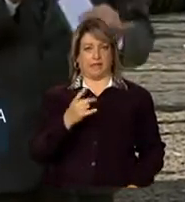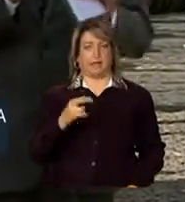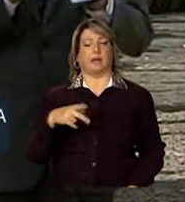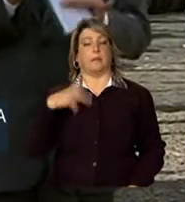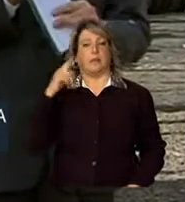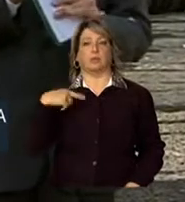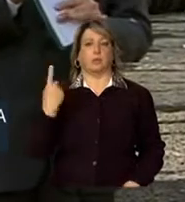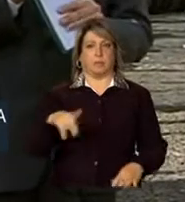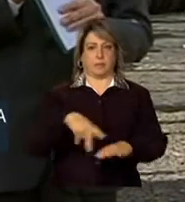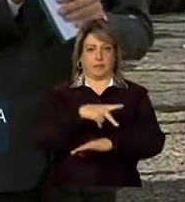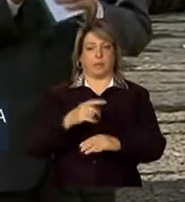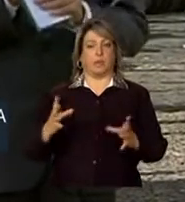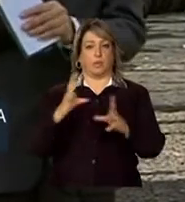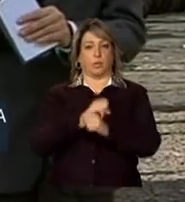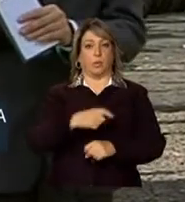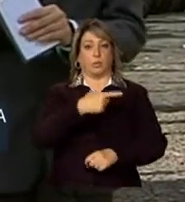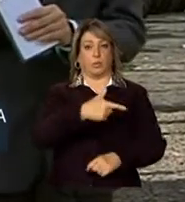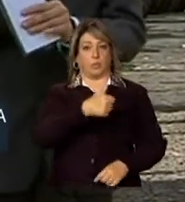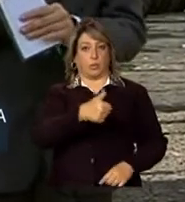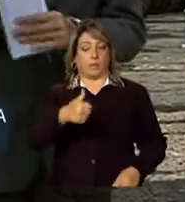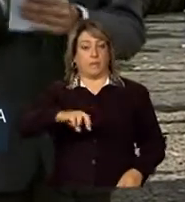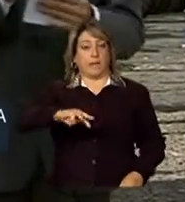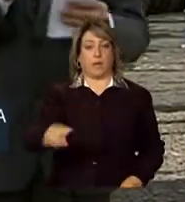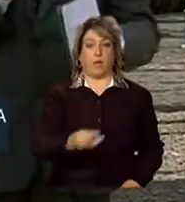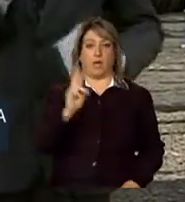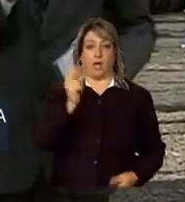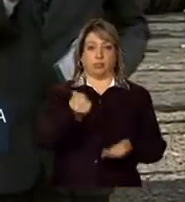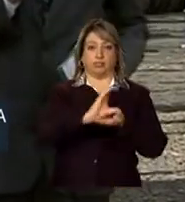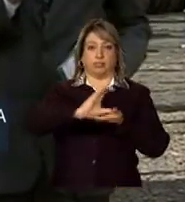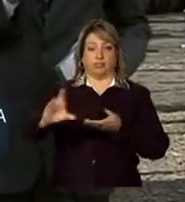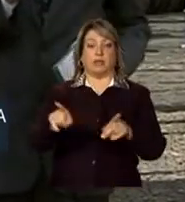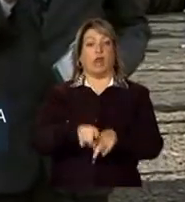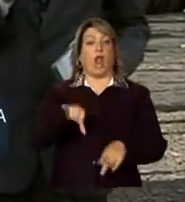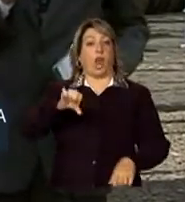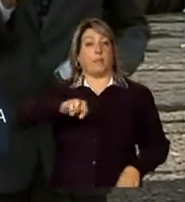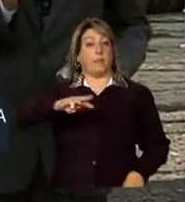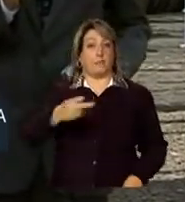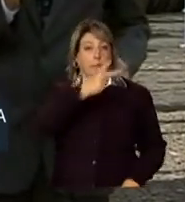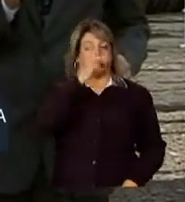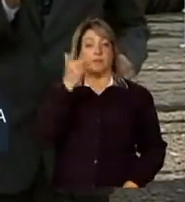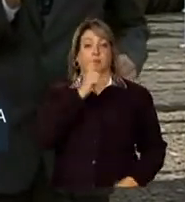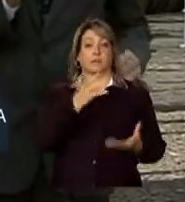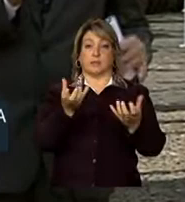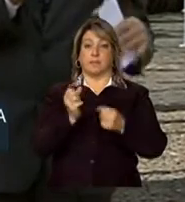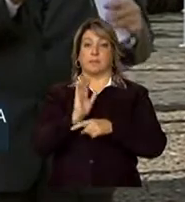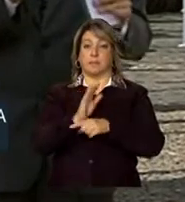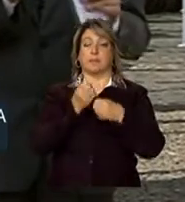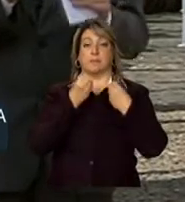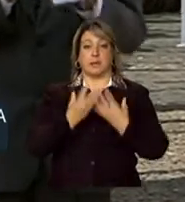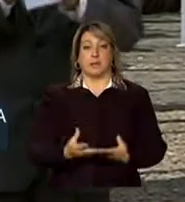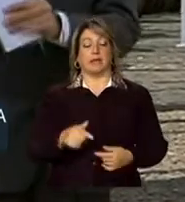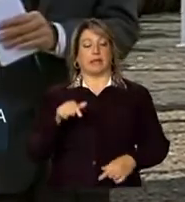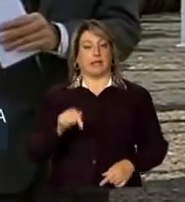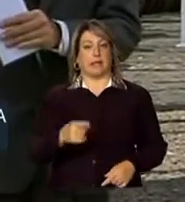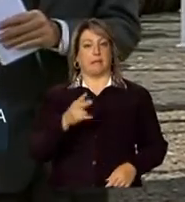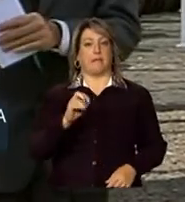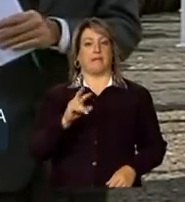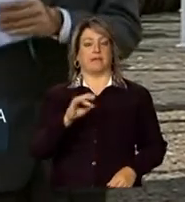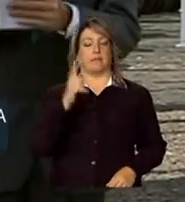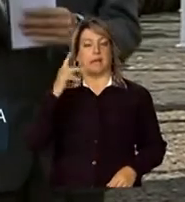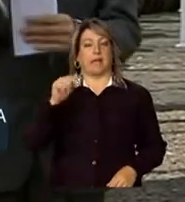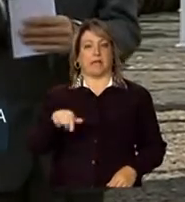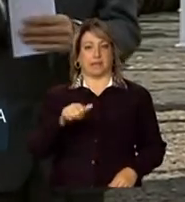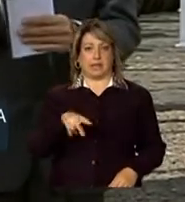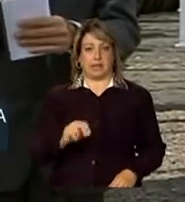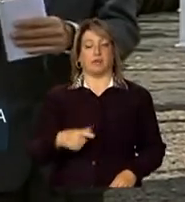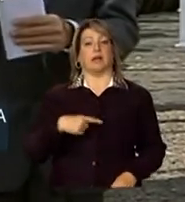foi de R$ 211 milhões e 9 milhões de pessoas foram beneficiadas. A previsão para este ano é